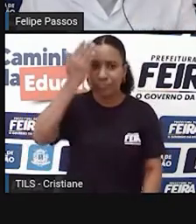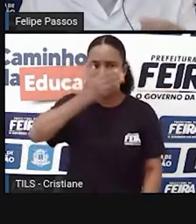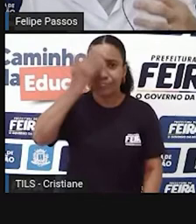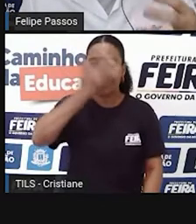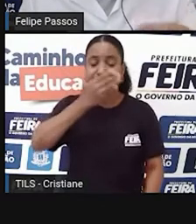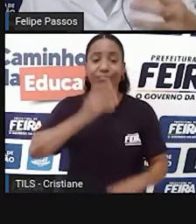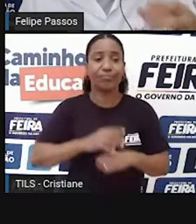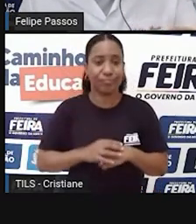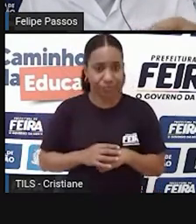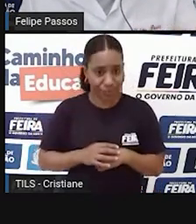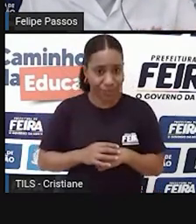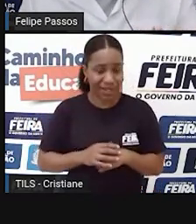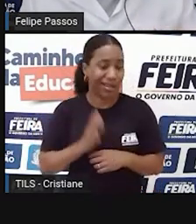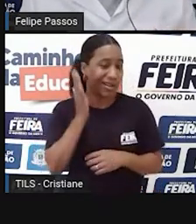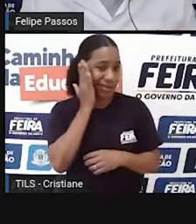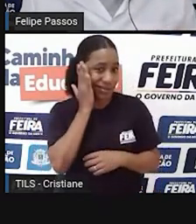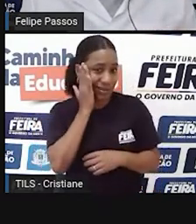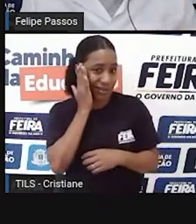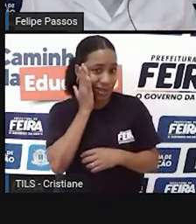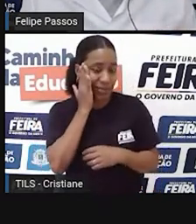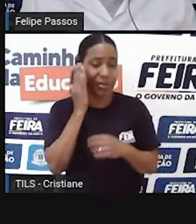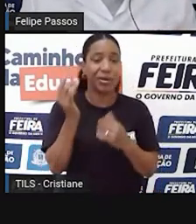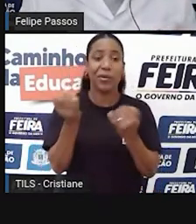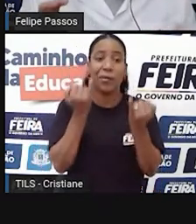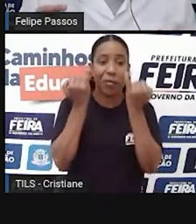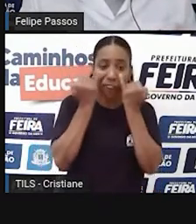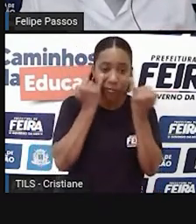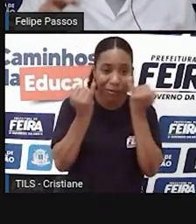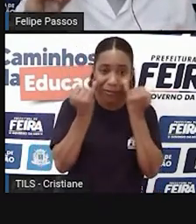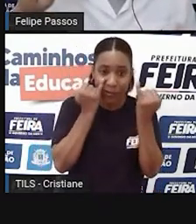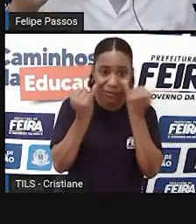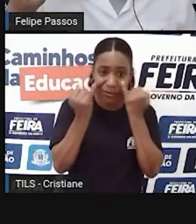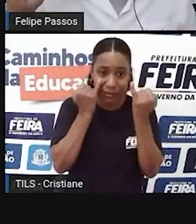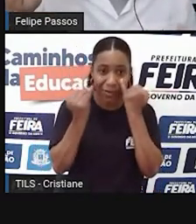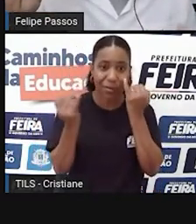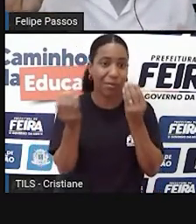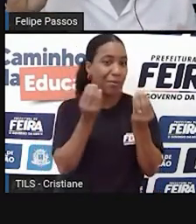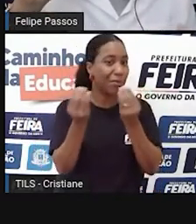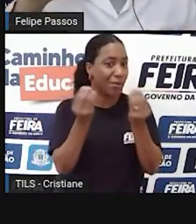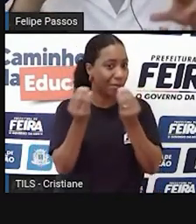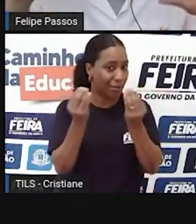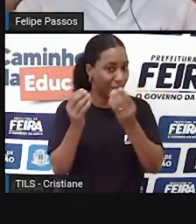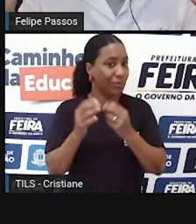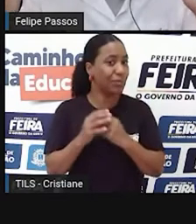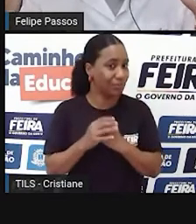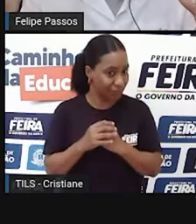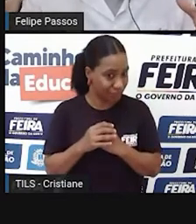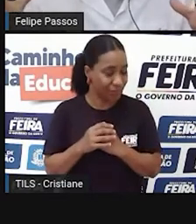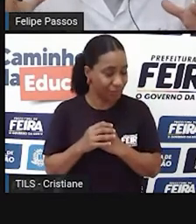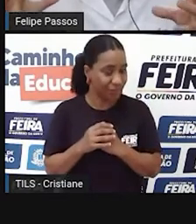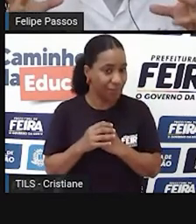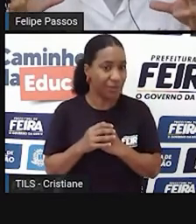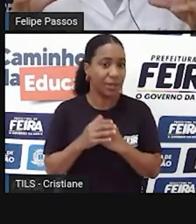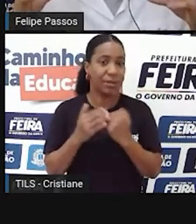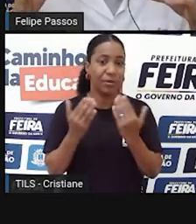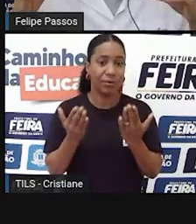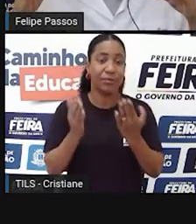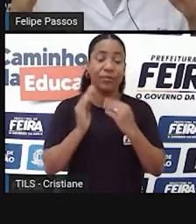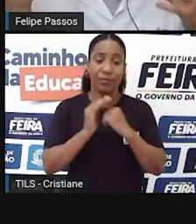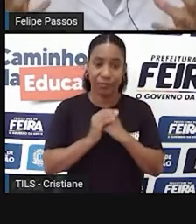os aprendizados que aqueles adultos tiraram daquela caçada. Então, aí, quando eles imprimiam, né, digamos assim,